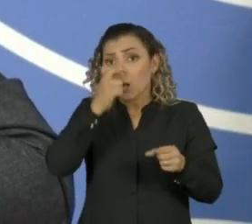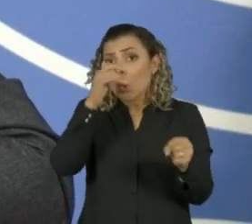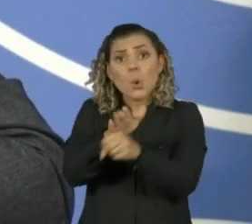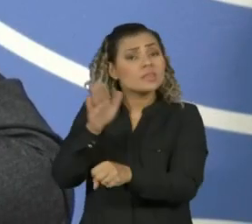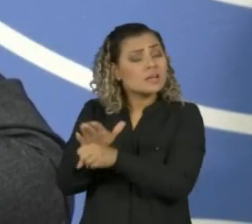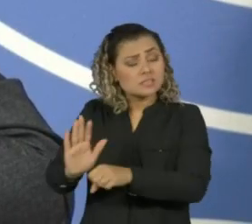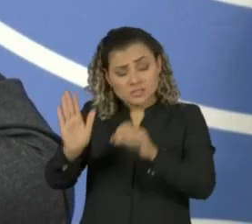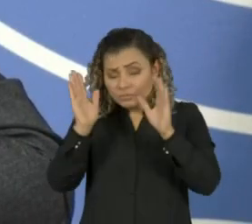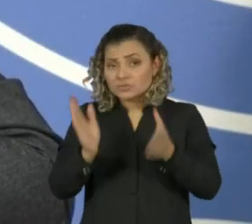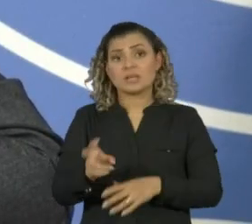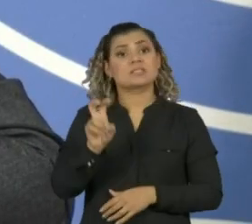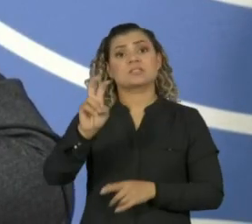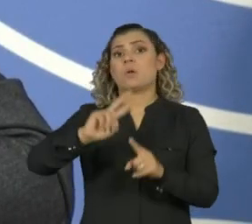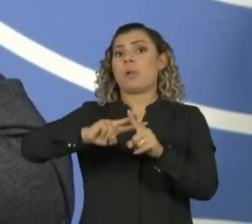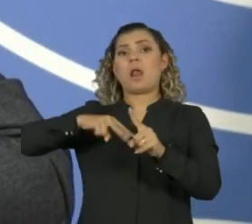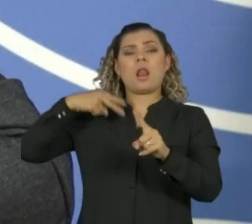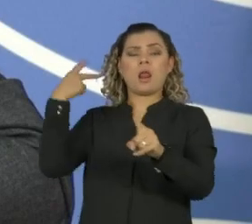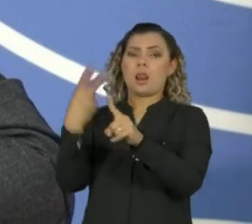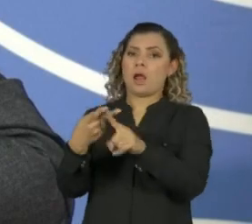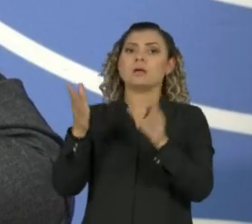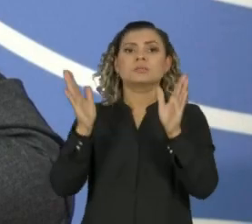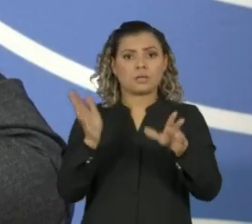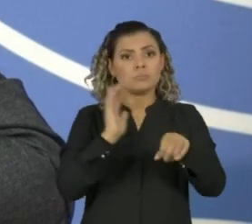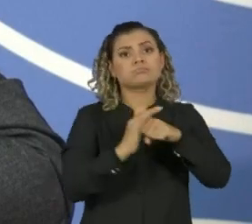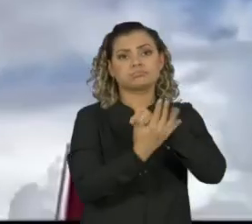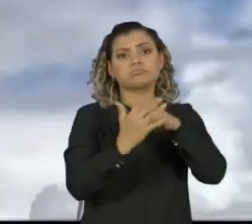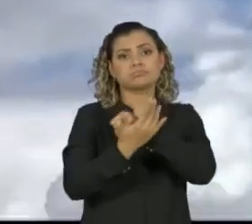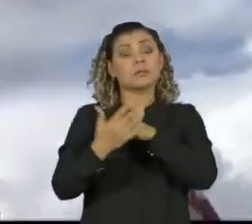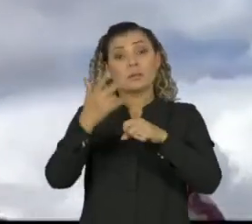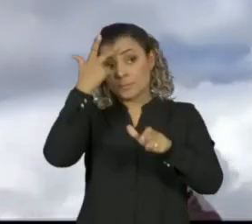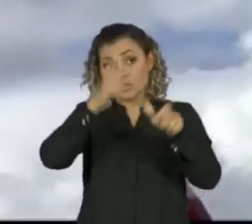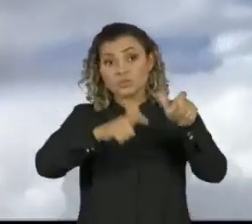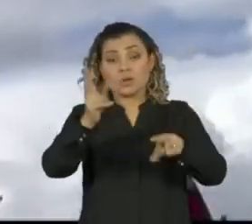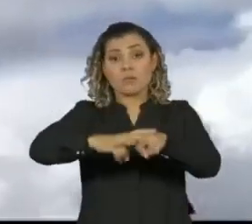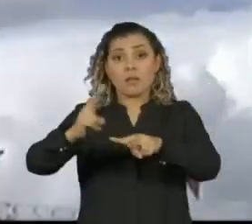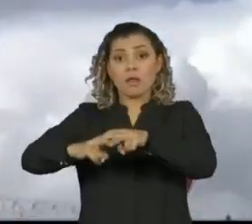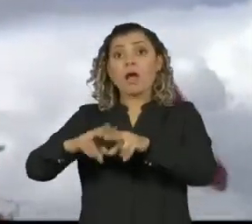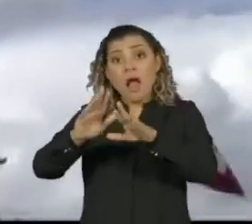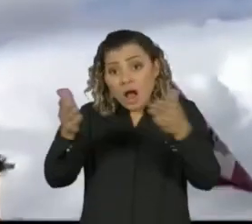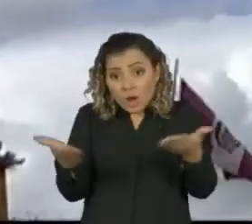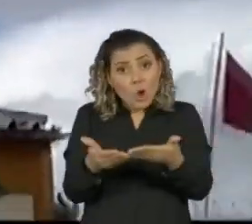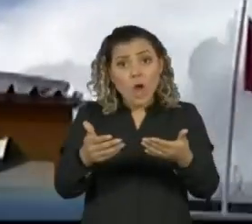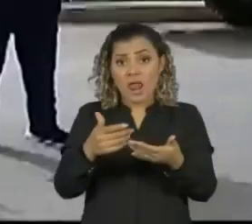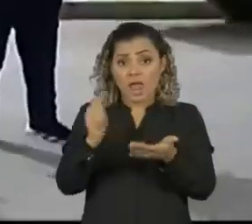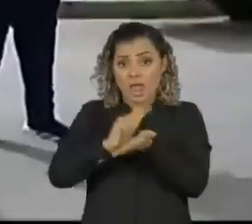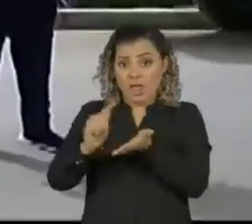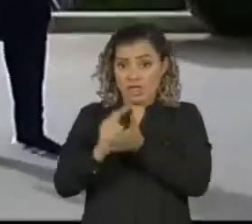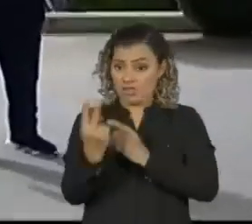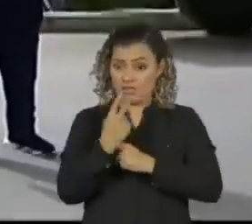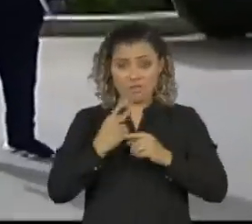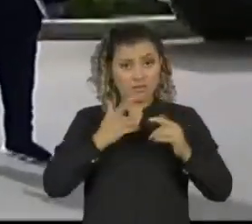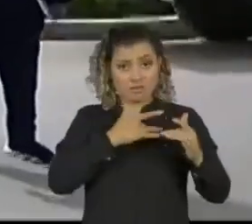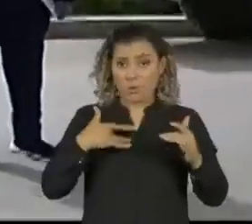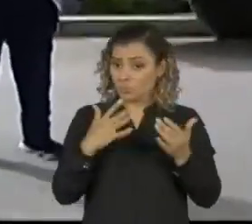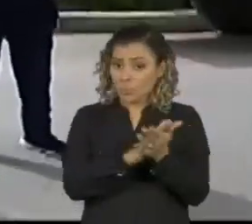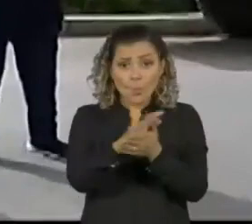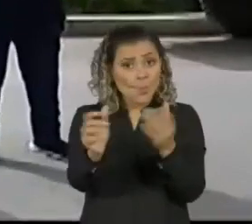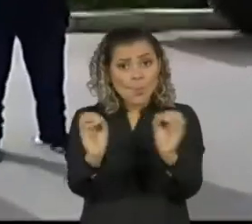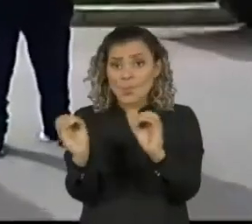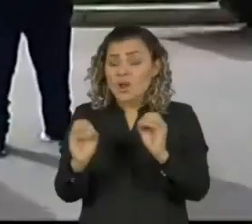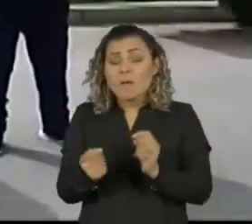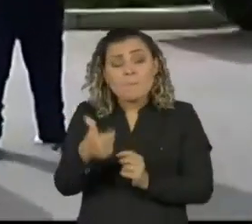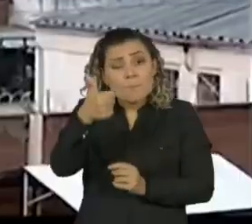crônica de até cinco vezes a capacidade de alguns locais e as condições de falta de higiene e cuidados com a saúde são